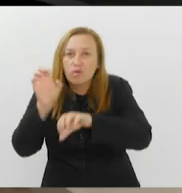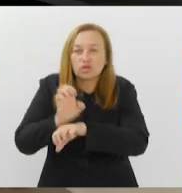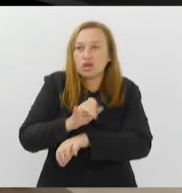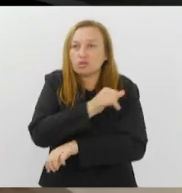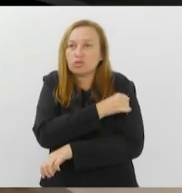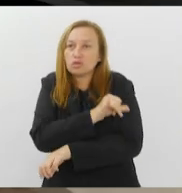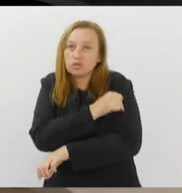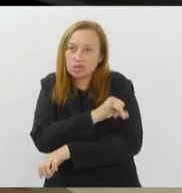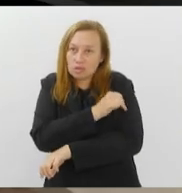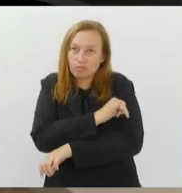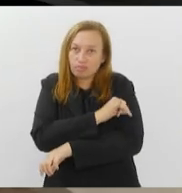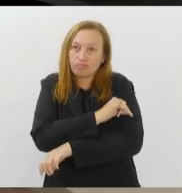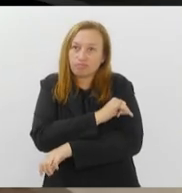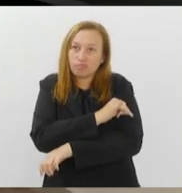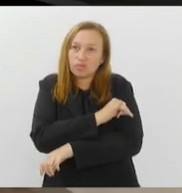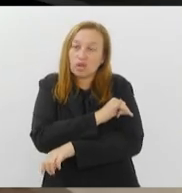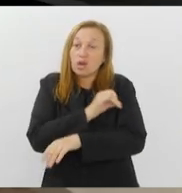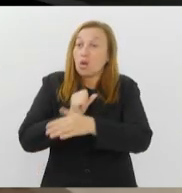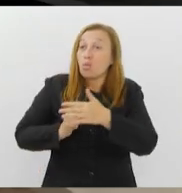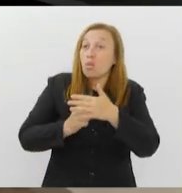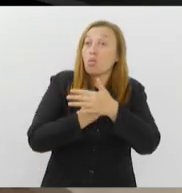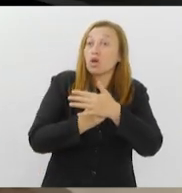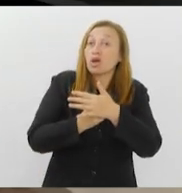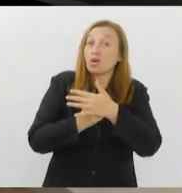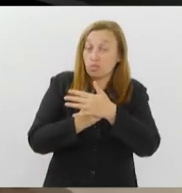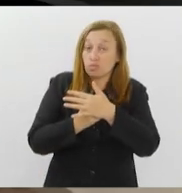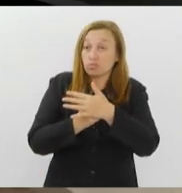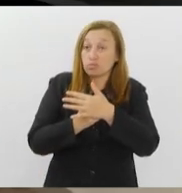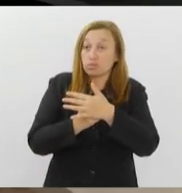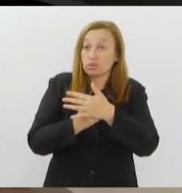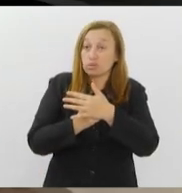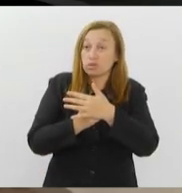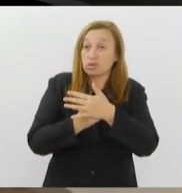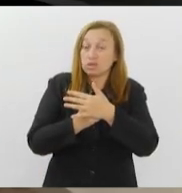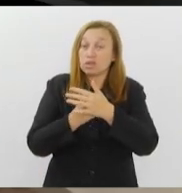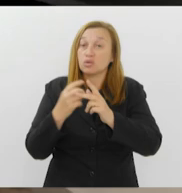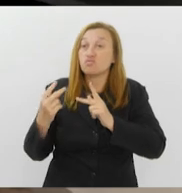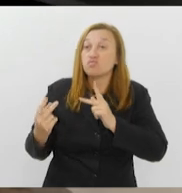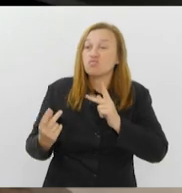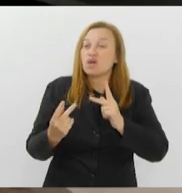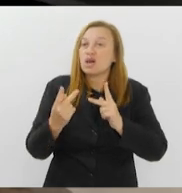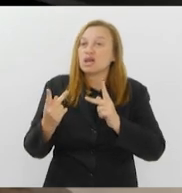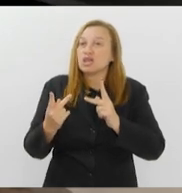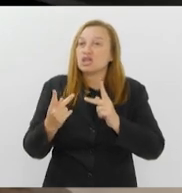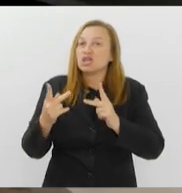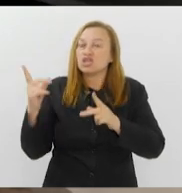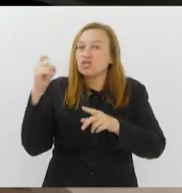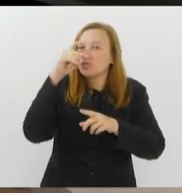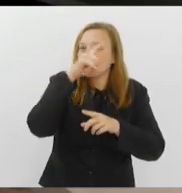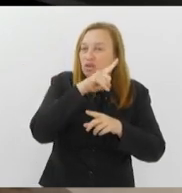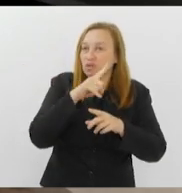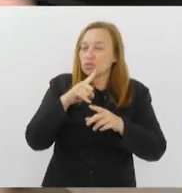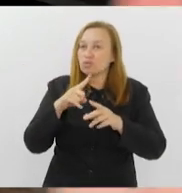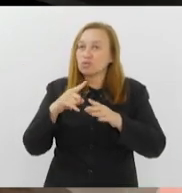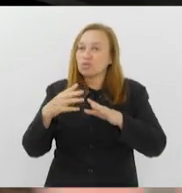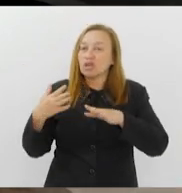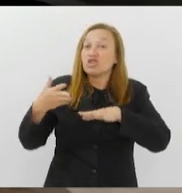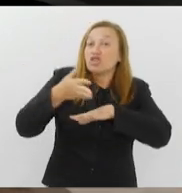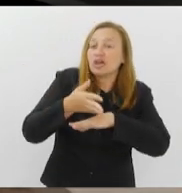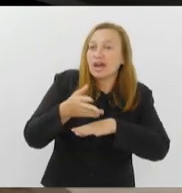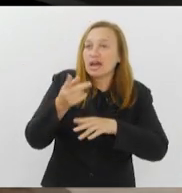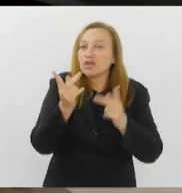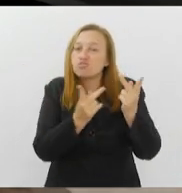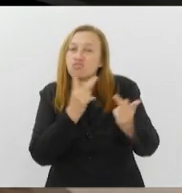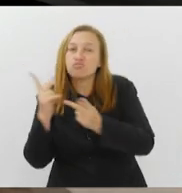Isso se deve à atuação de bloqueios atmosféricos que favorecem a secura e dificultam o avanço de frentes frias da região sul em direção